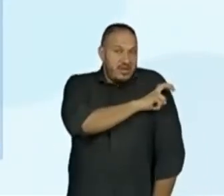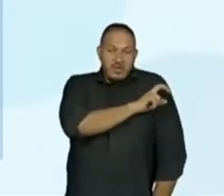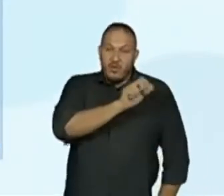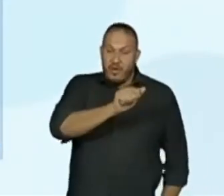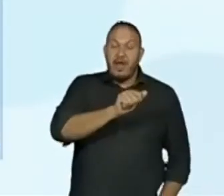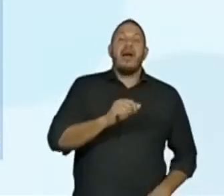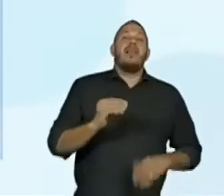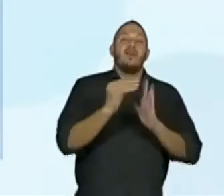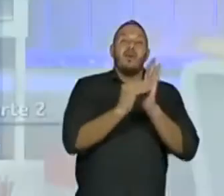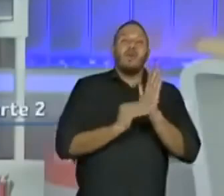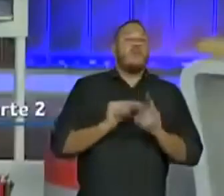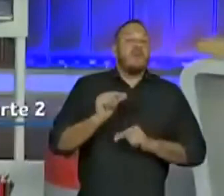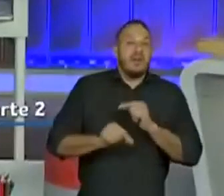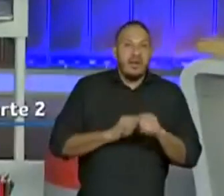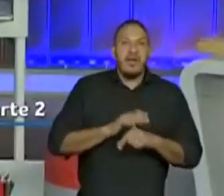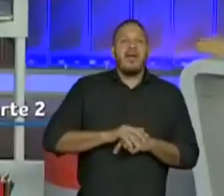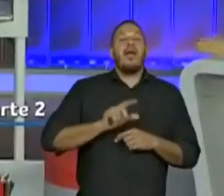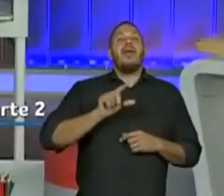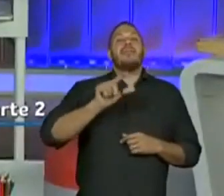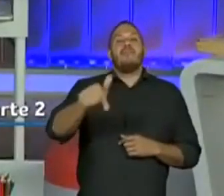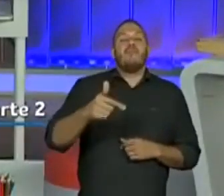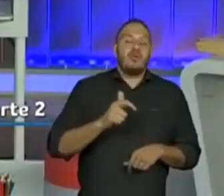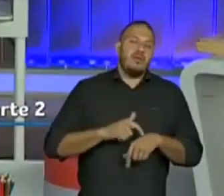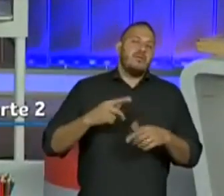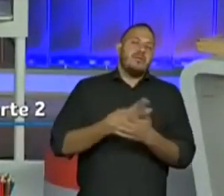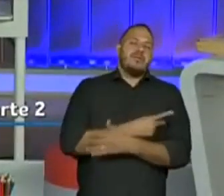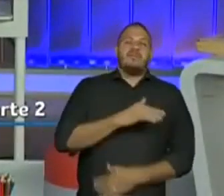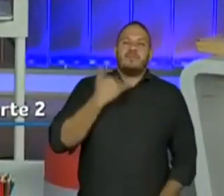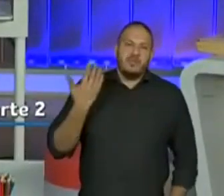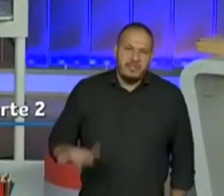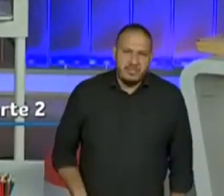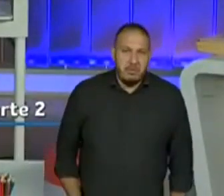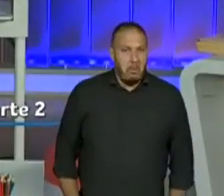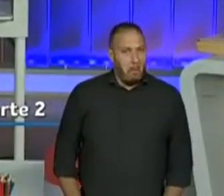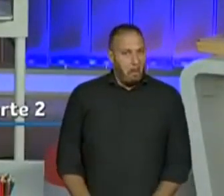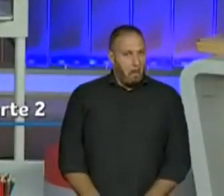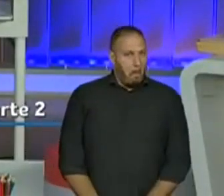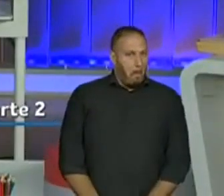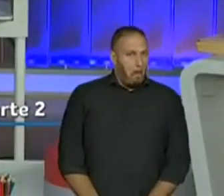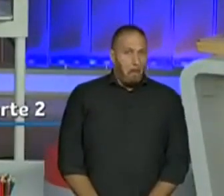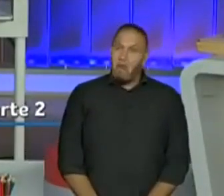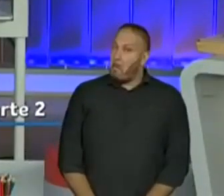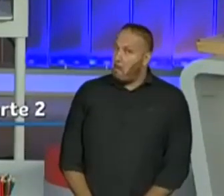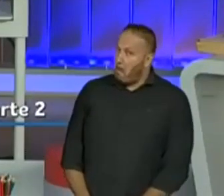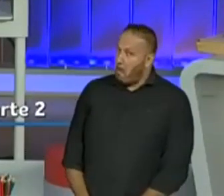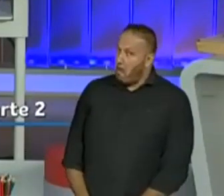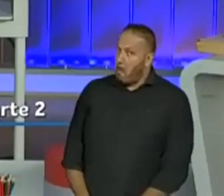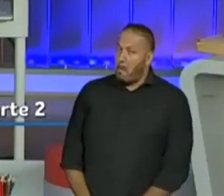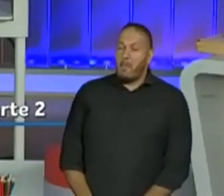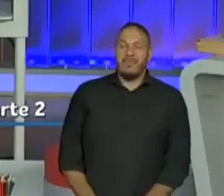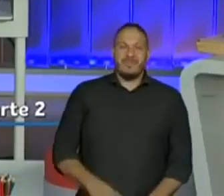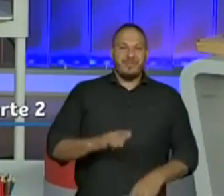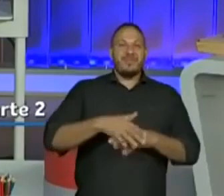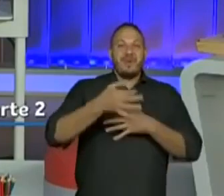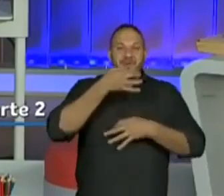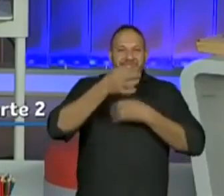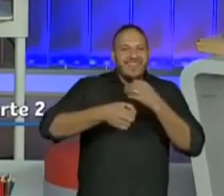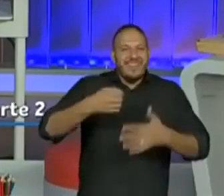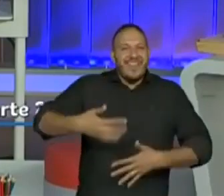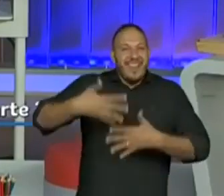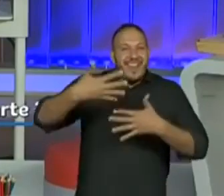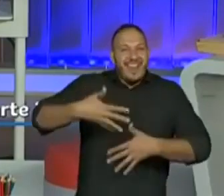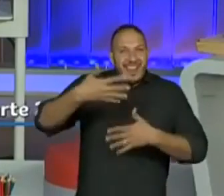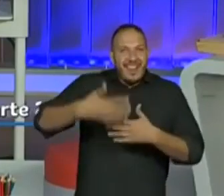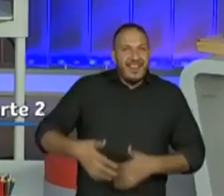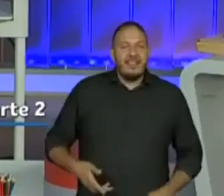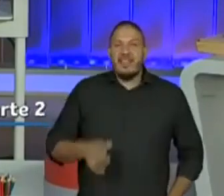colocou que é depois da morte. Hum, ó, já tem o pessoal, já colocaram até a sigla,